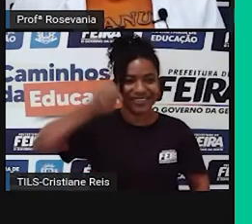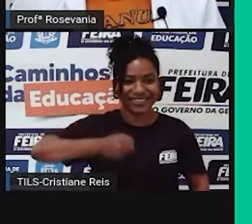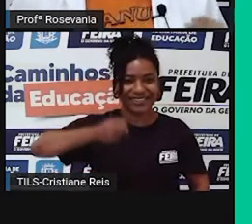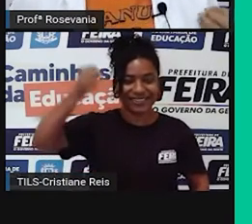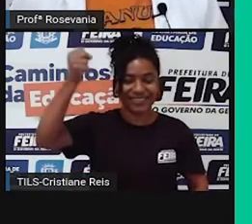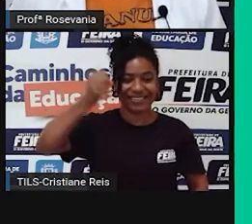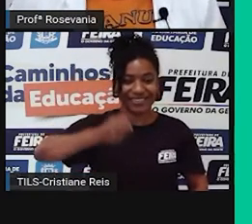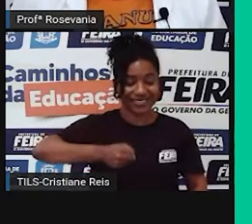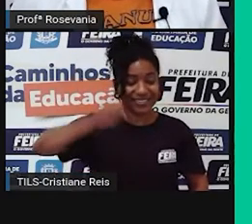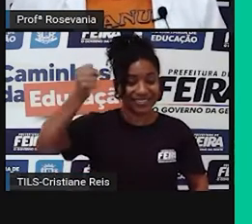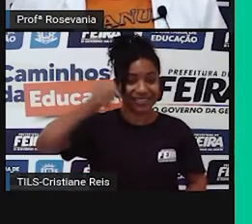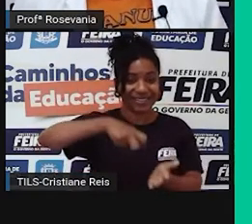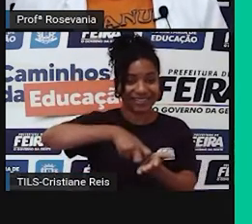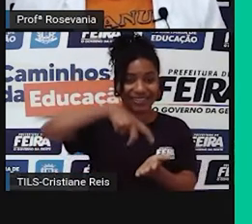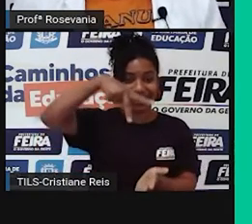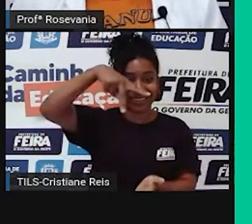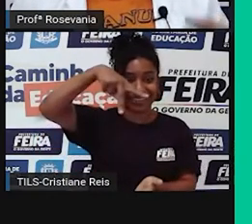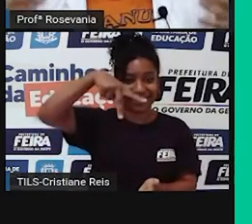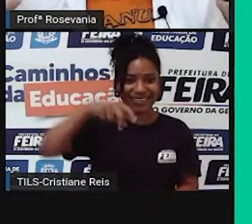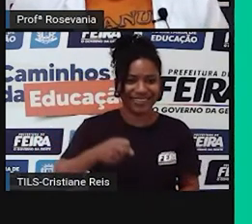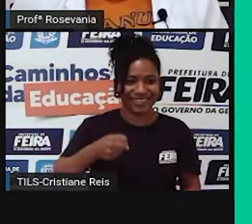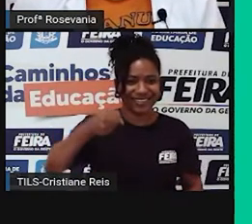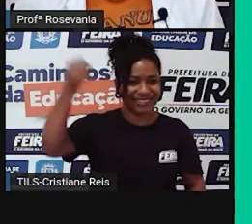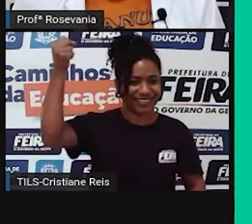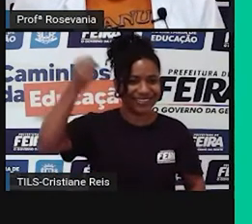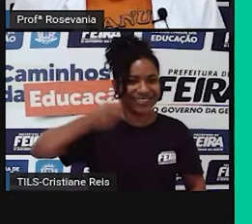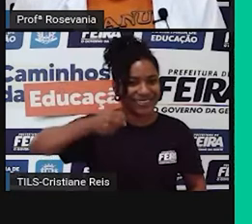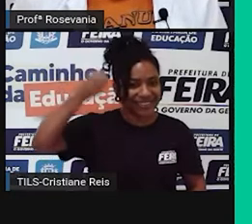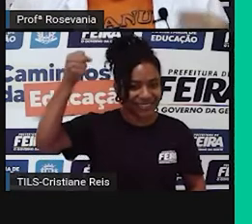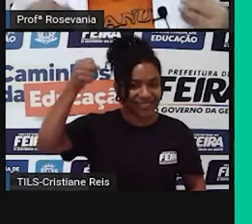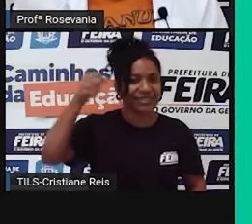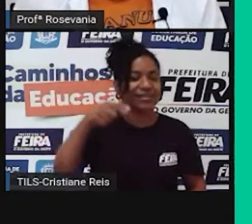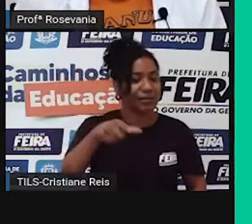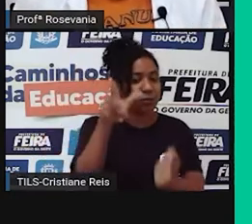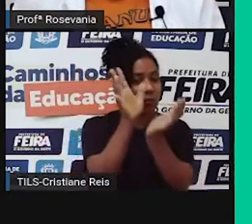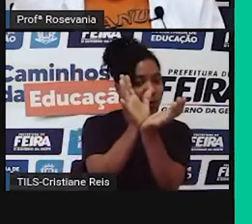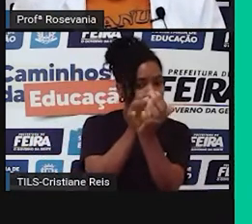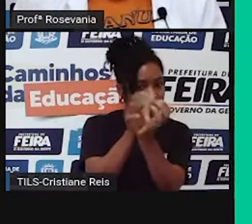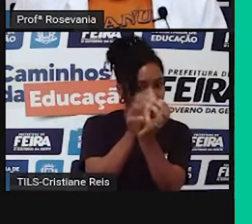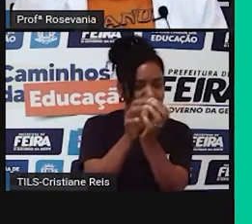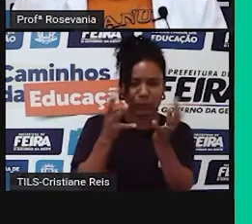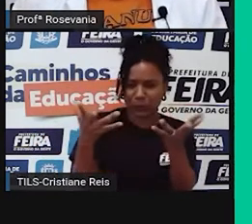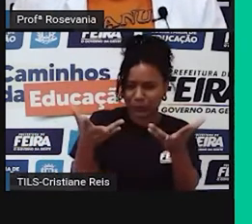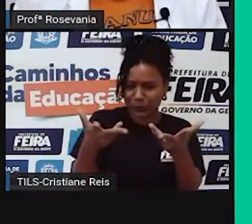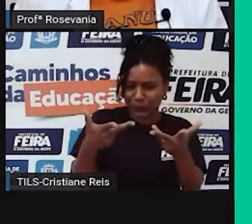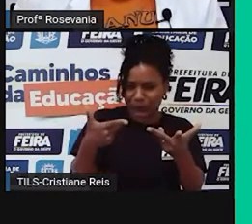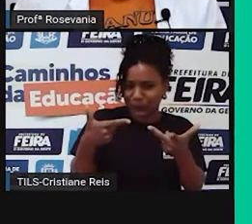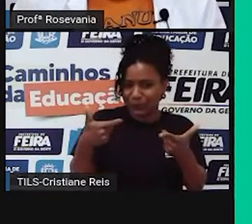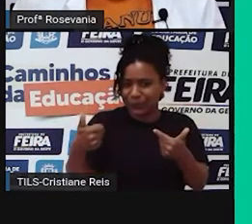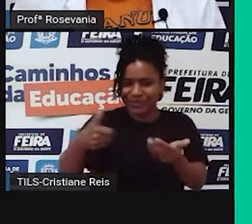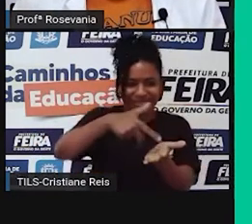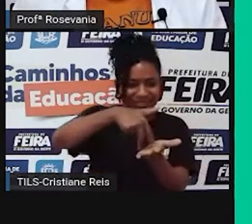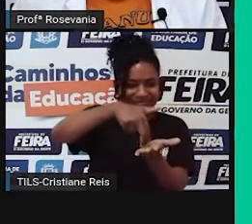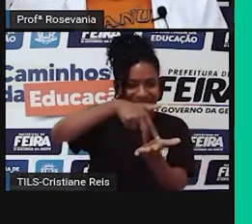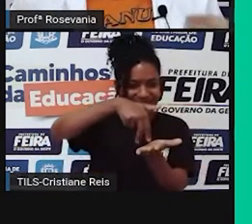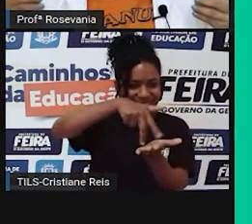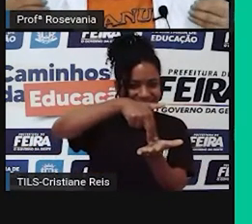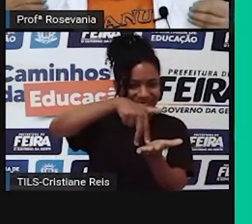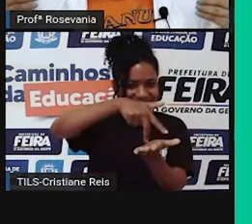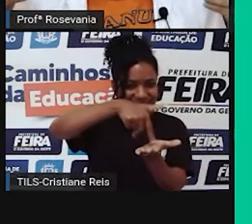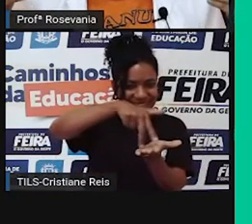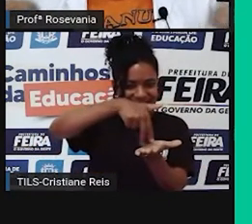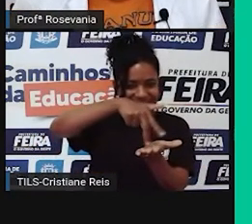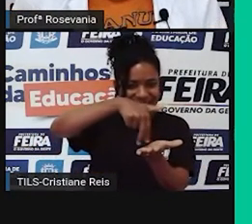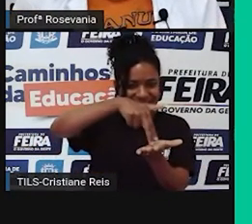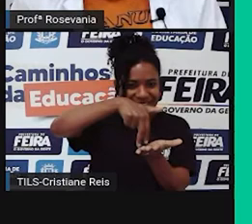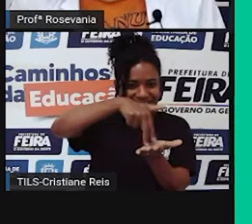desse, mas os pernambucanos, eles são assim, né, exigmes, né, nessa arte de dançar frevo, eles